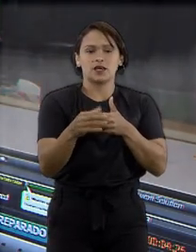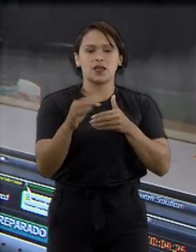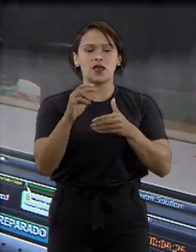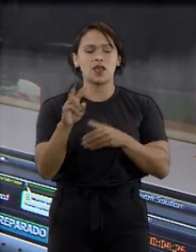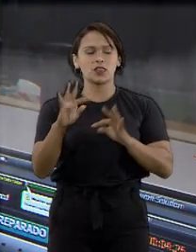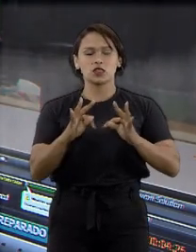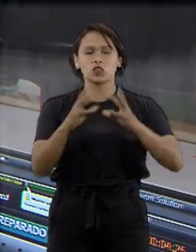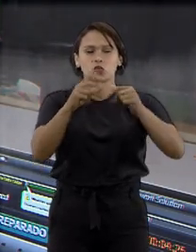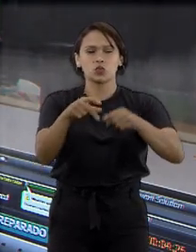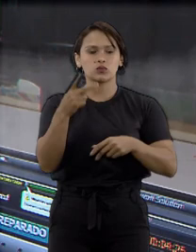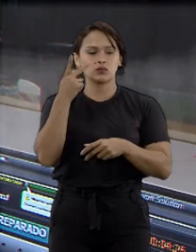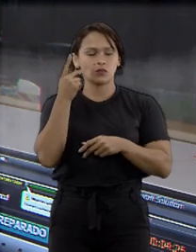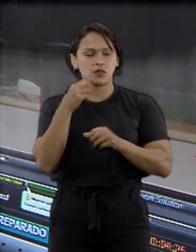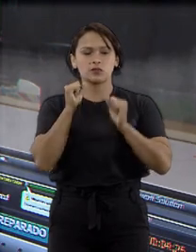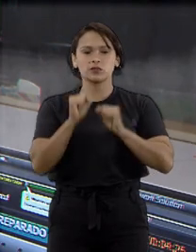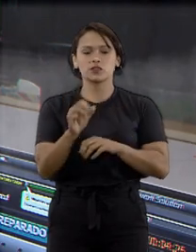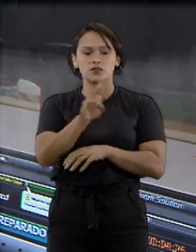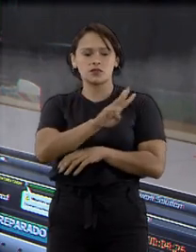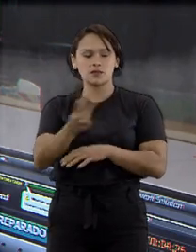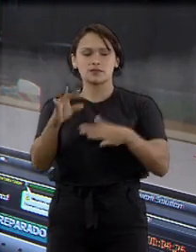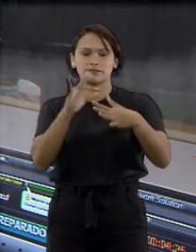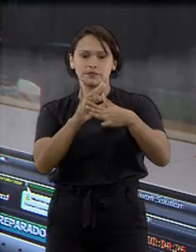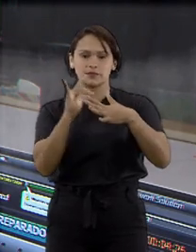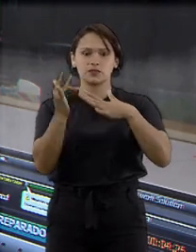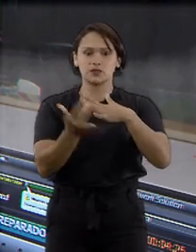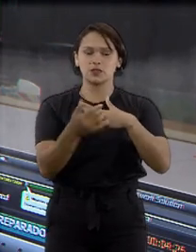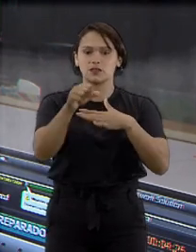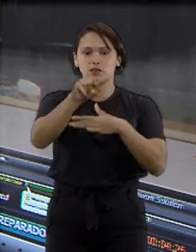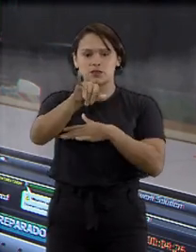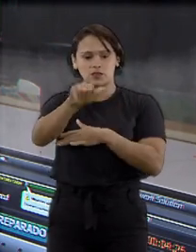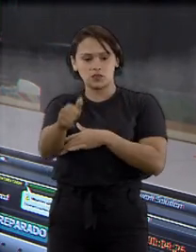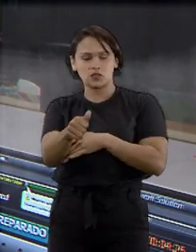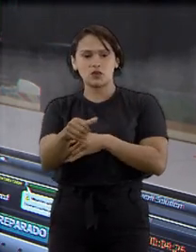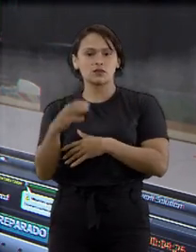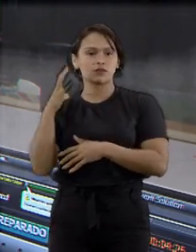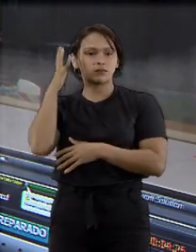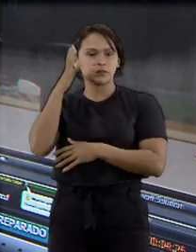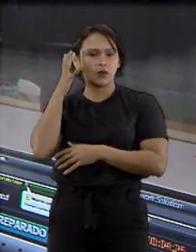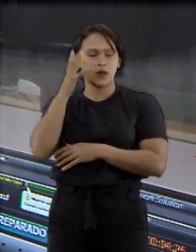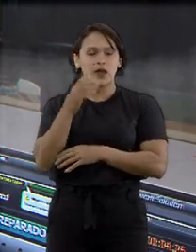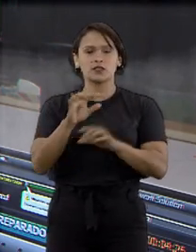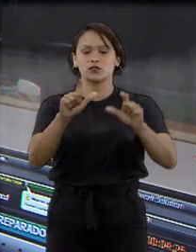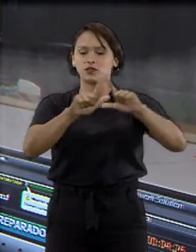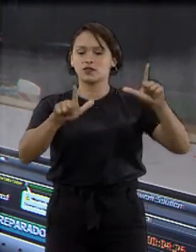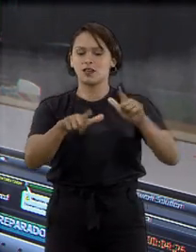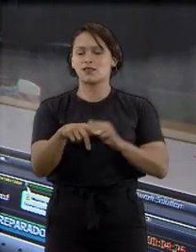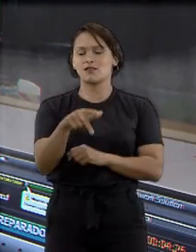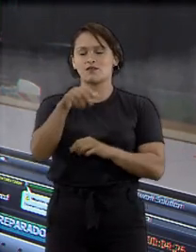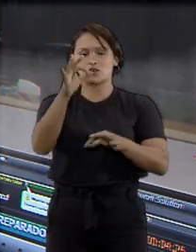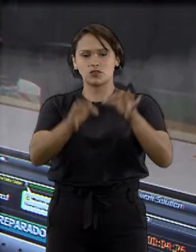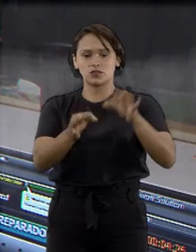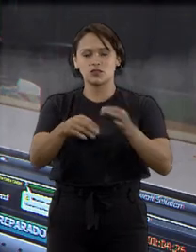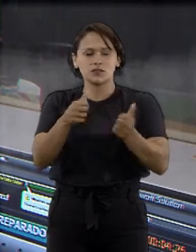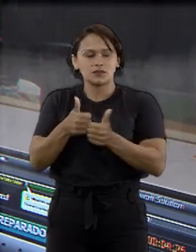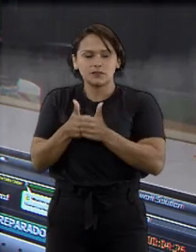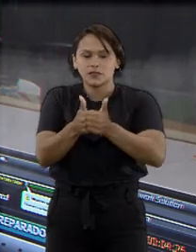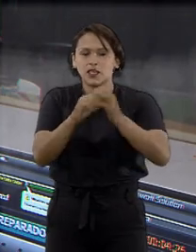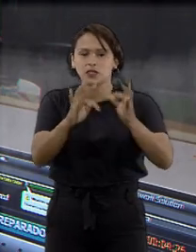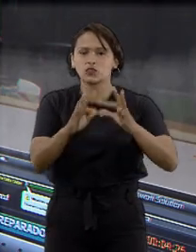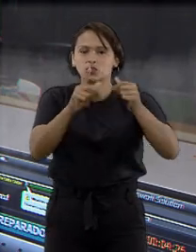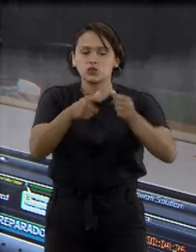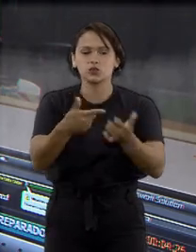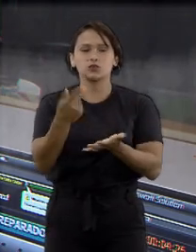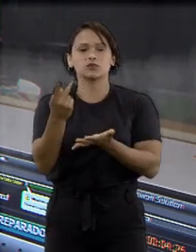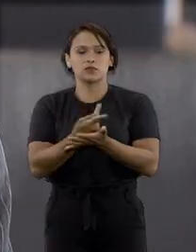Até tudo ser normalizado, bastava acessar o site, as redes sociais do tribunal ou a rádio e a TV Justiça para acompanhar tudo o que